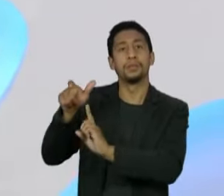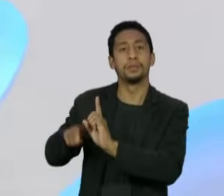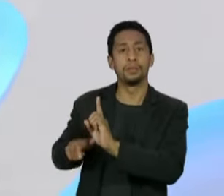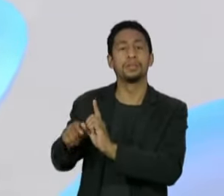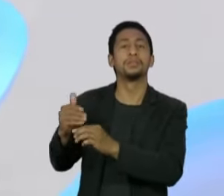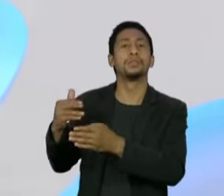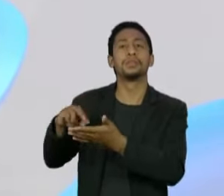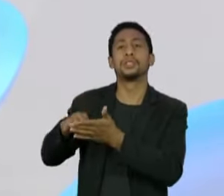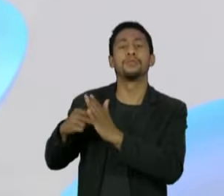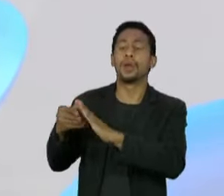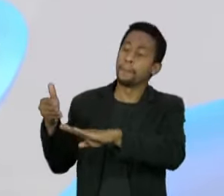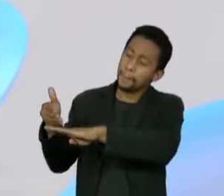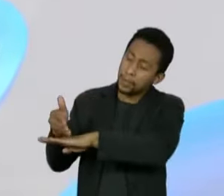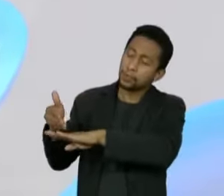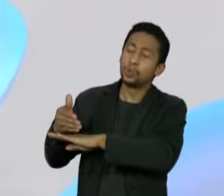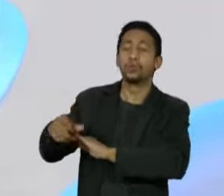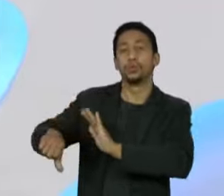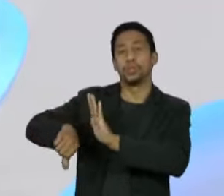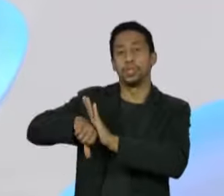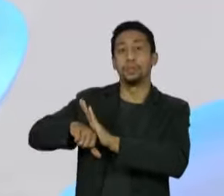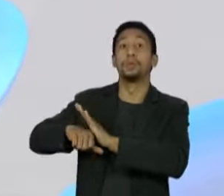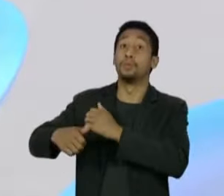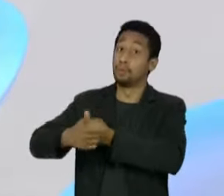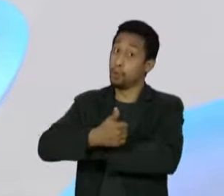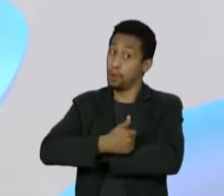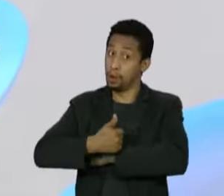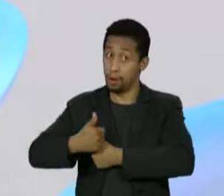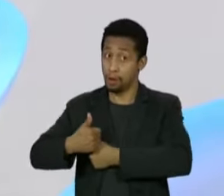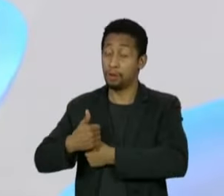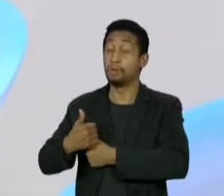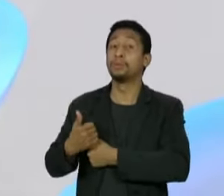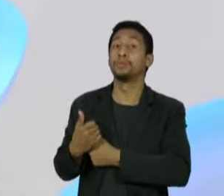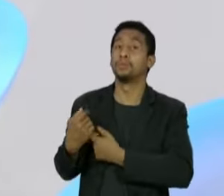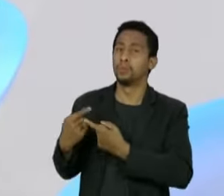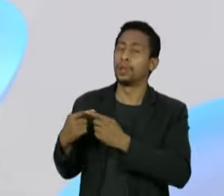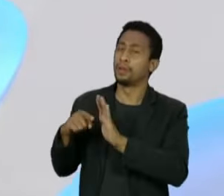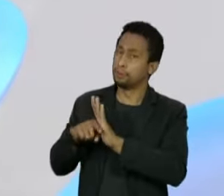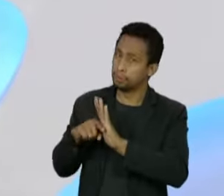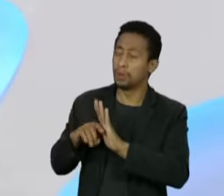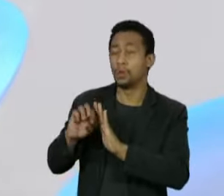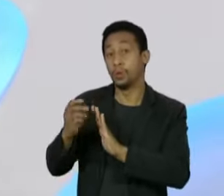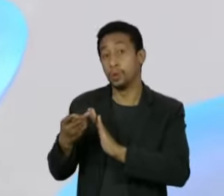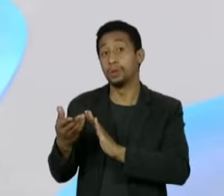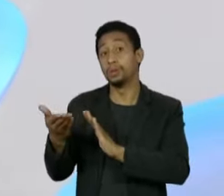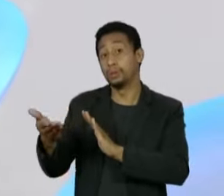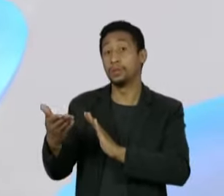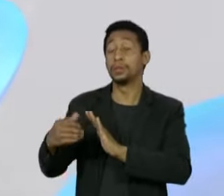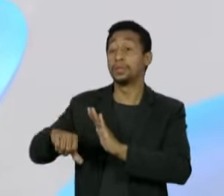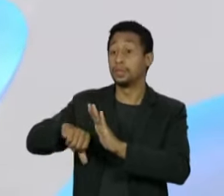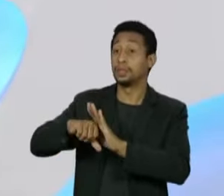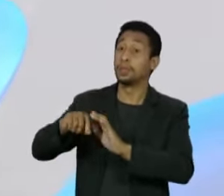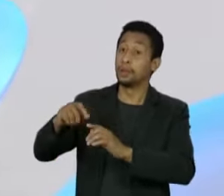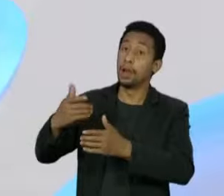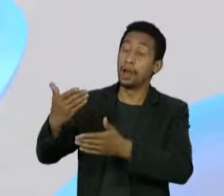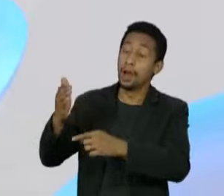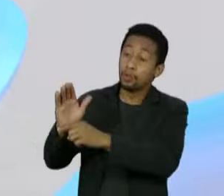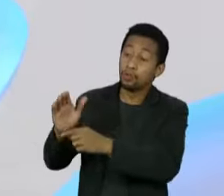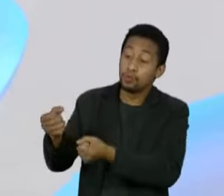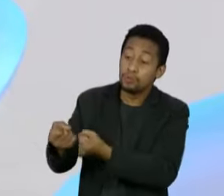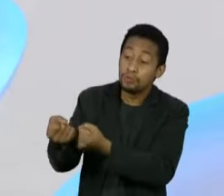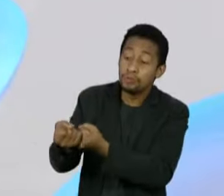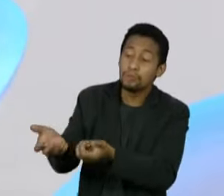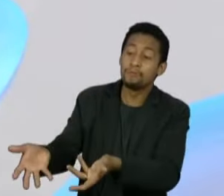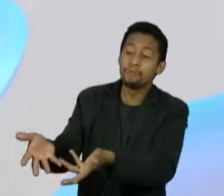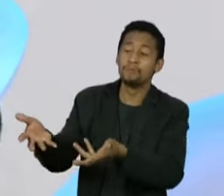partícipe, seja um partícipe moral na forma de induzimento ou instigação, seja como partícipe material na forma de auxílio.